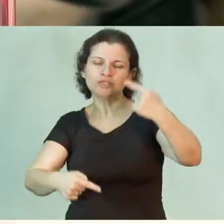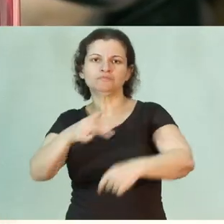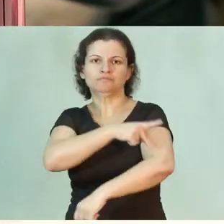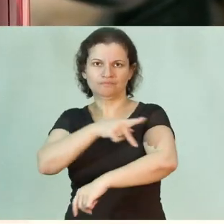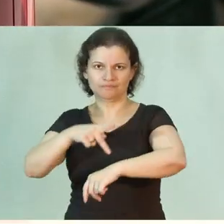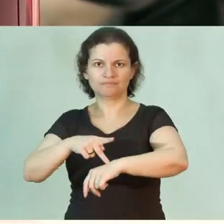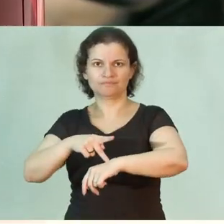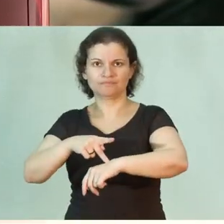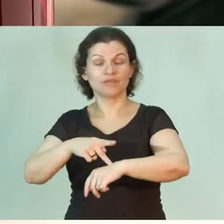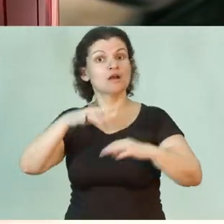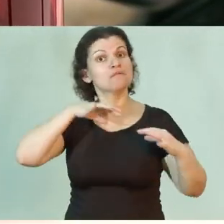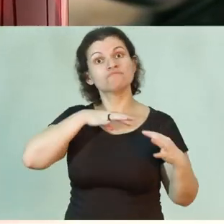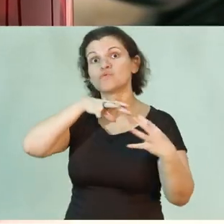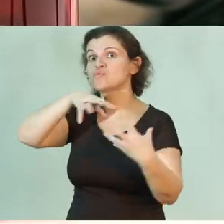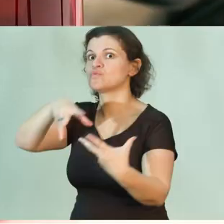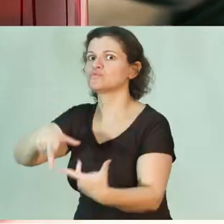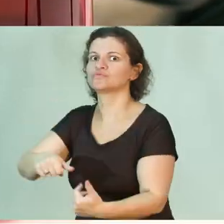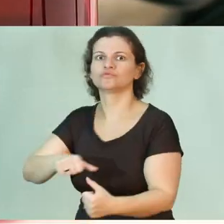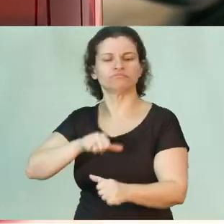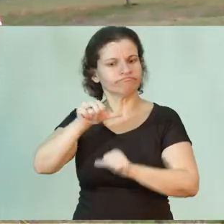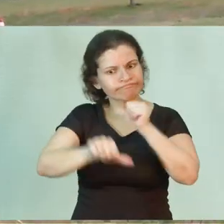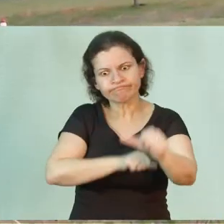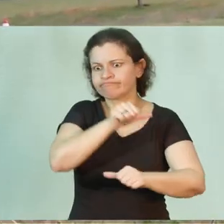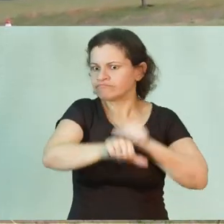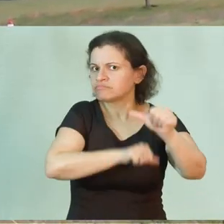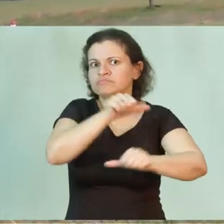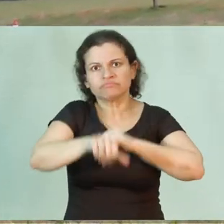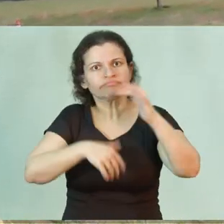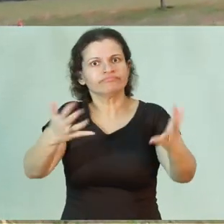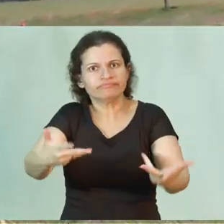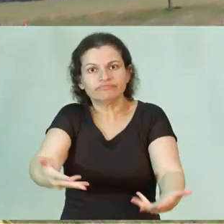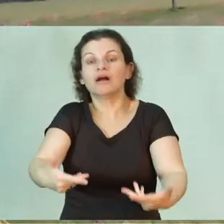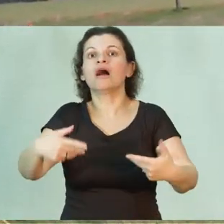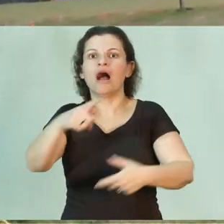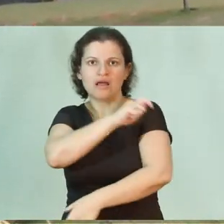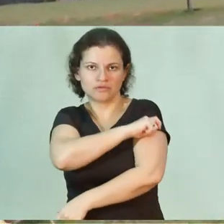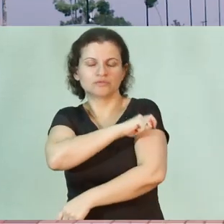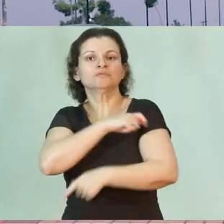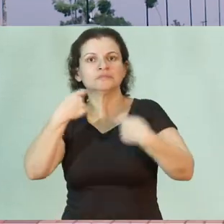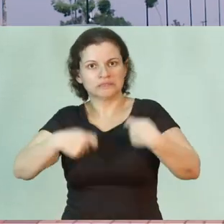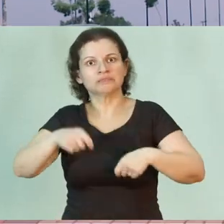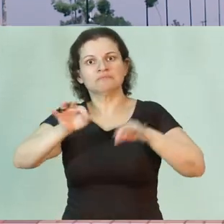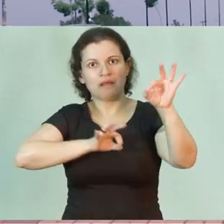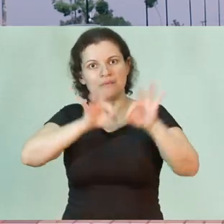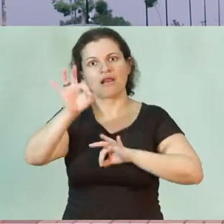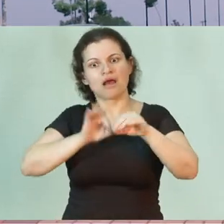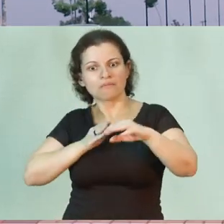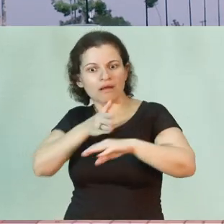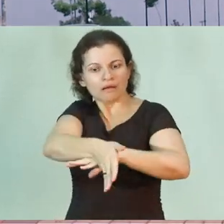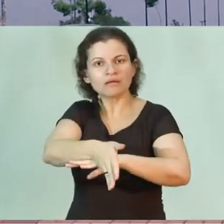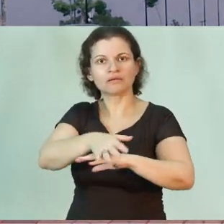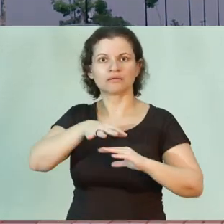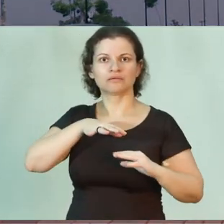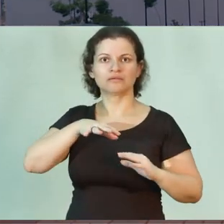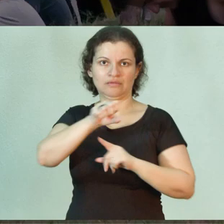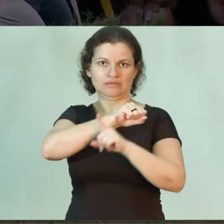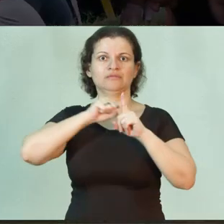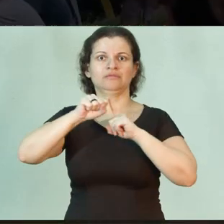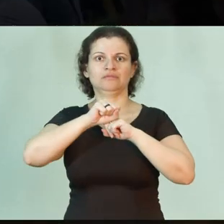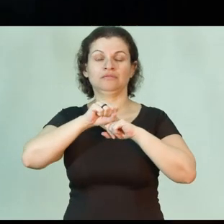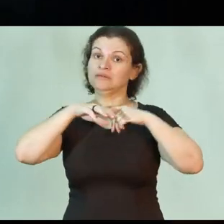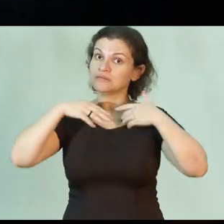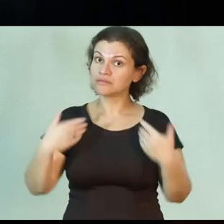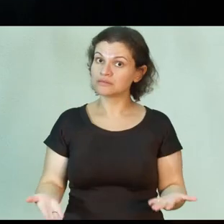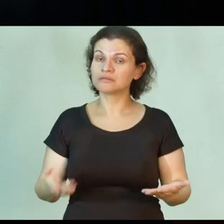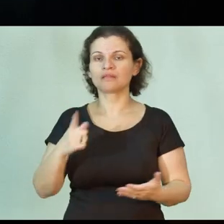O mundo está em constantes transformações e os alunos precisam se preparar para intervir na sociedade. Então,